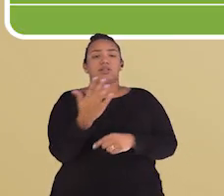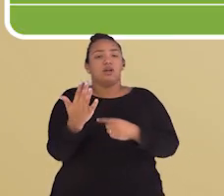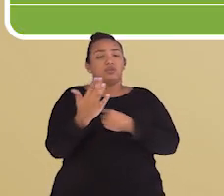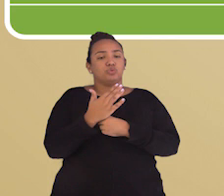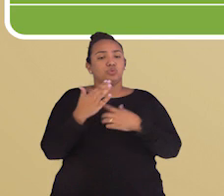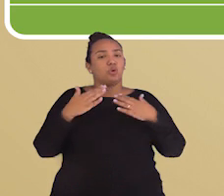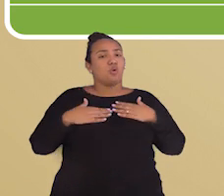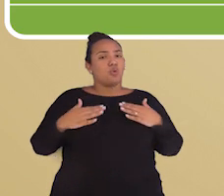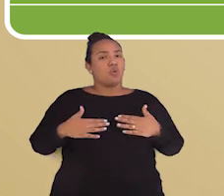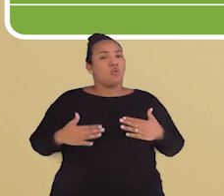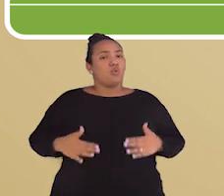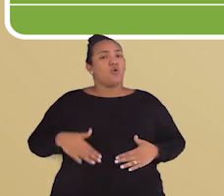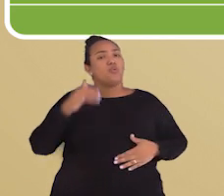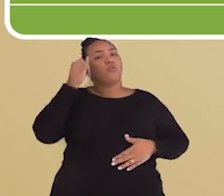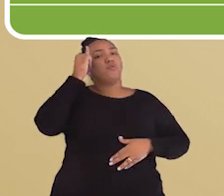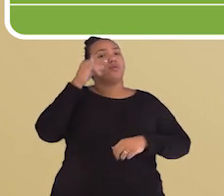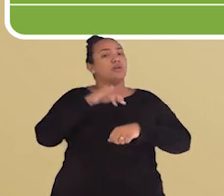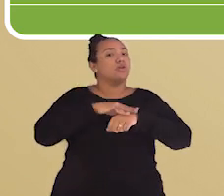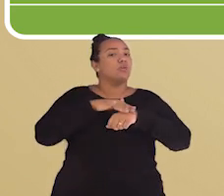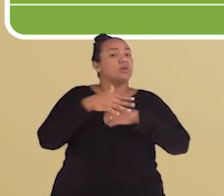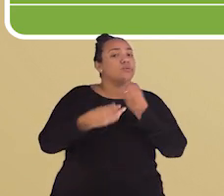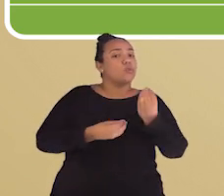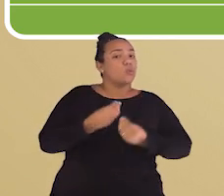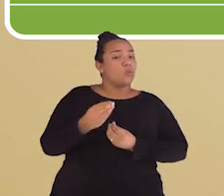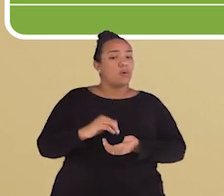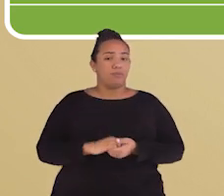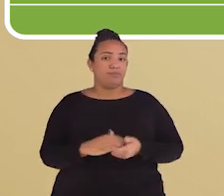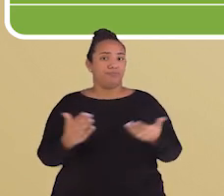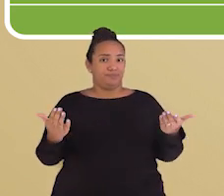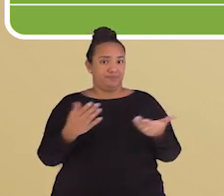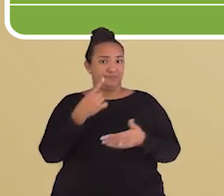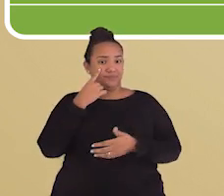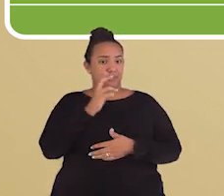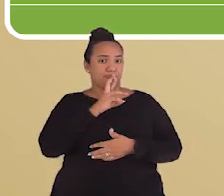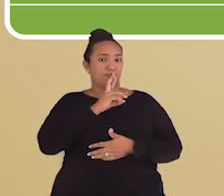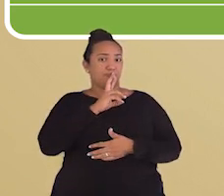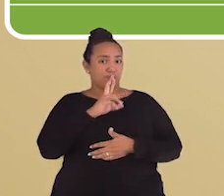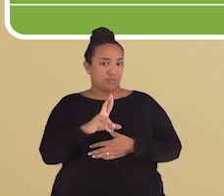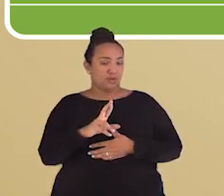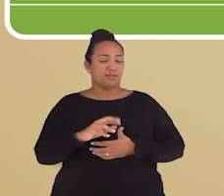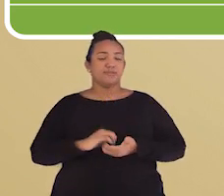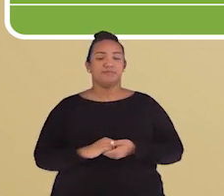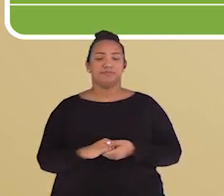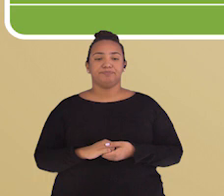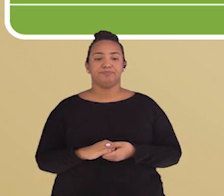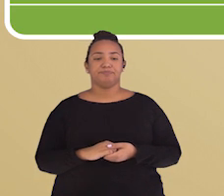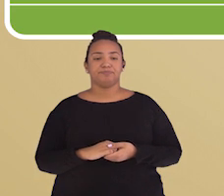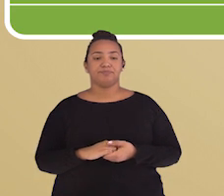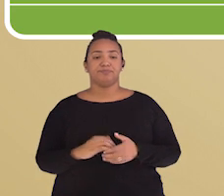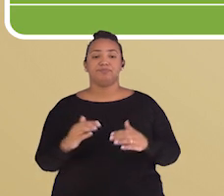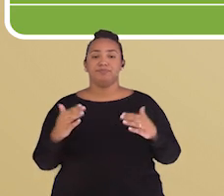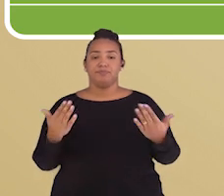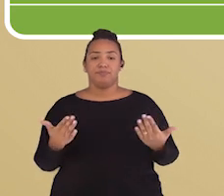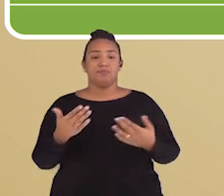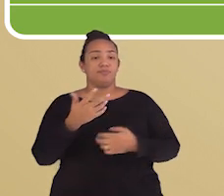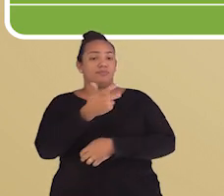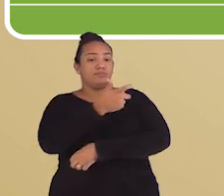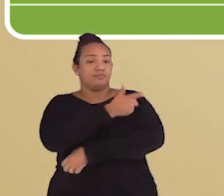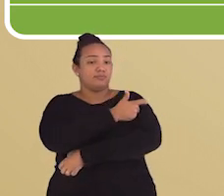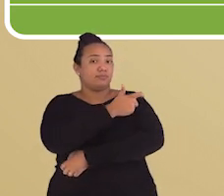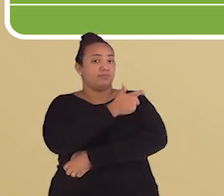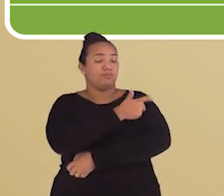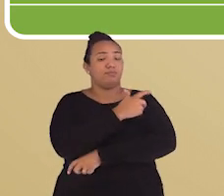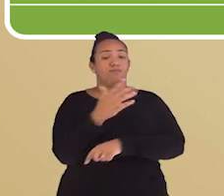fortalecem o organismo no combate às doenças? Agora, vamos ver a nossa resposta com o que aprendemos hoje? Então, as